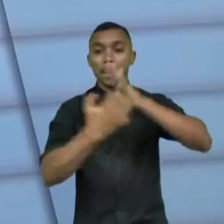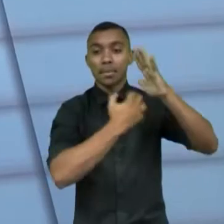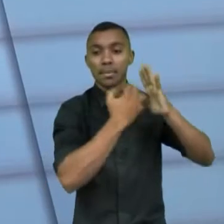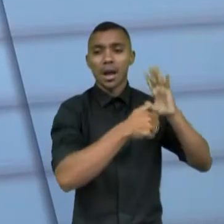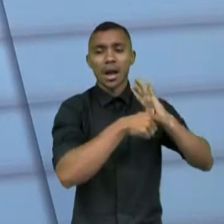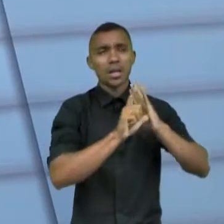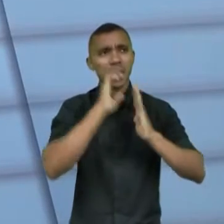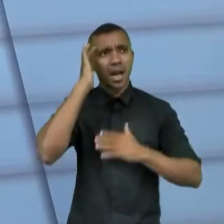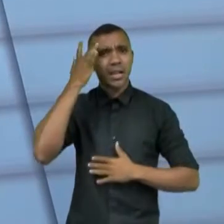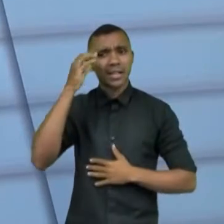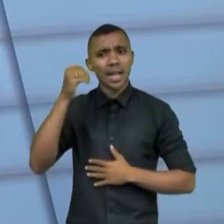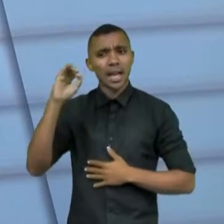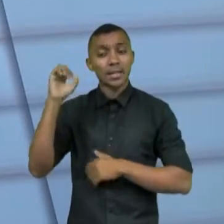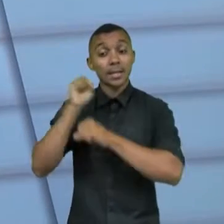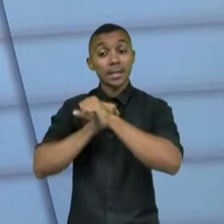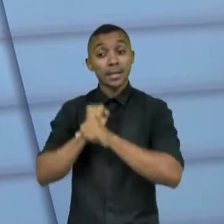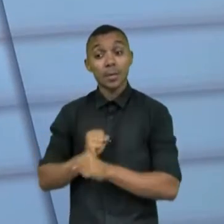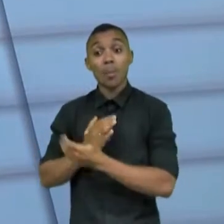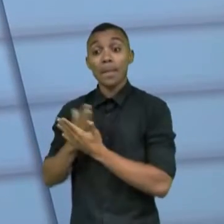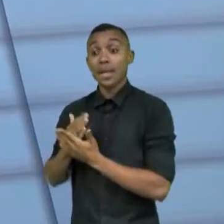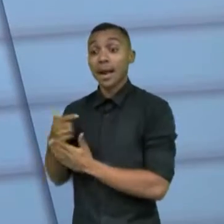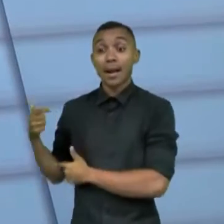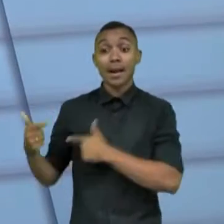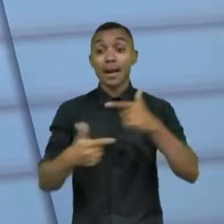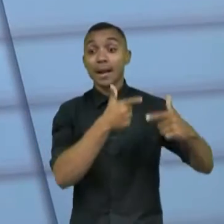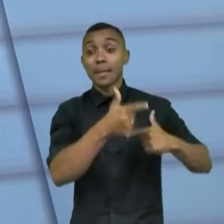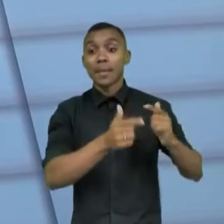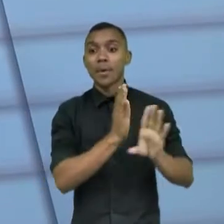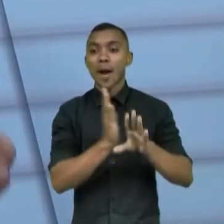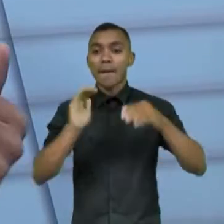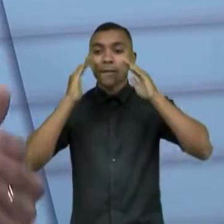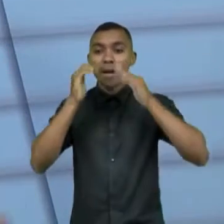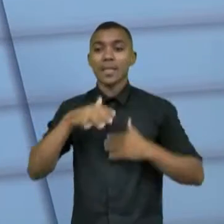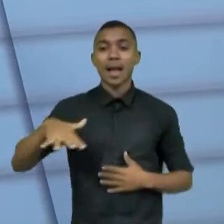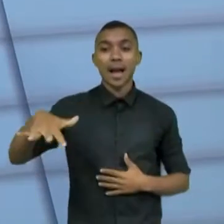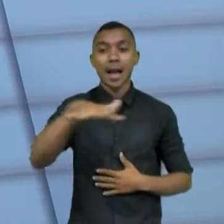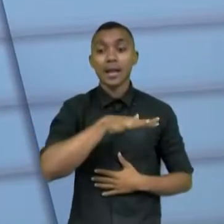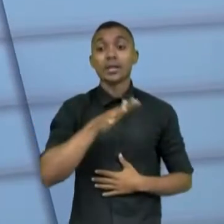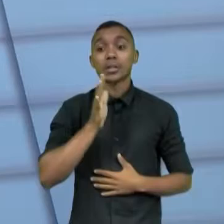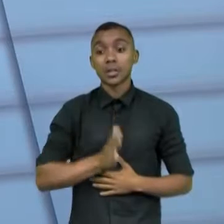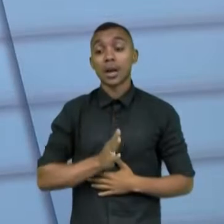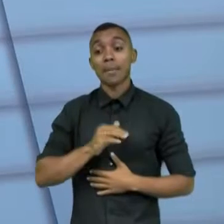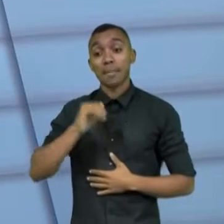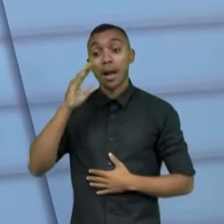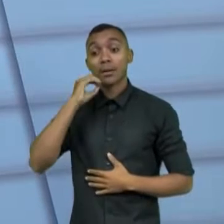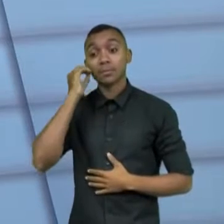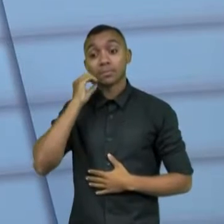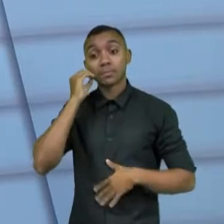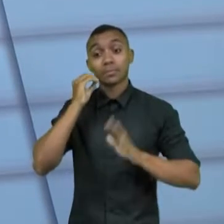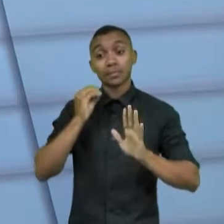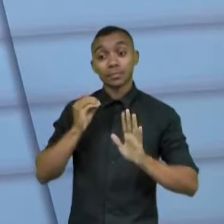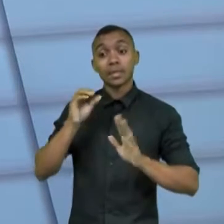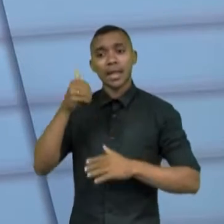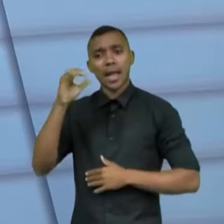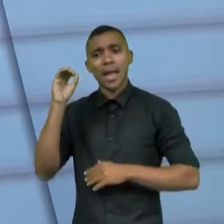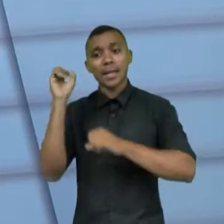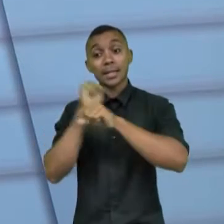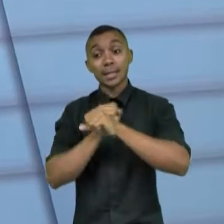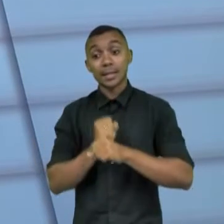que dez anos atrás, né, Bia? Eles começaram a trabalhar voltados para negócios de impacto, isso já tem bem mais tempo, na verdade, mas nos últimos dez anos voltados para isso.